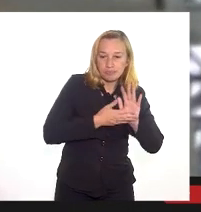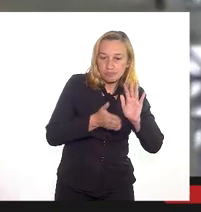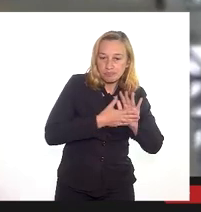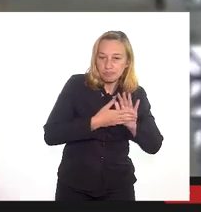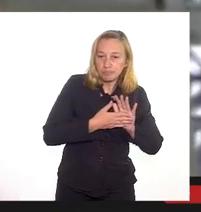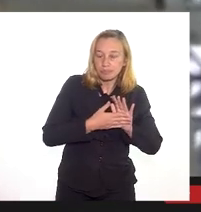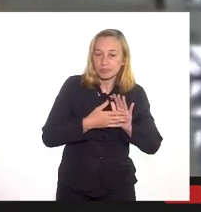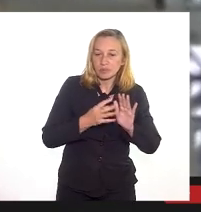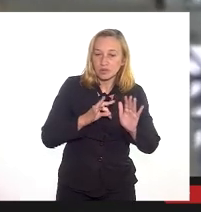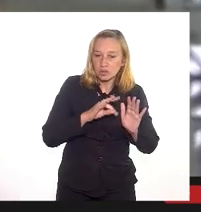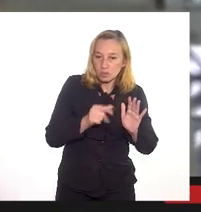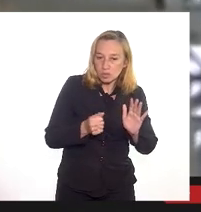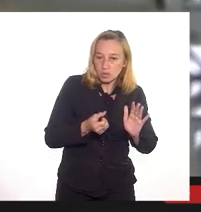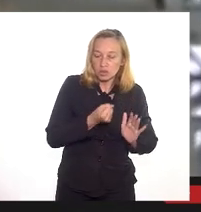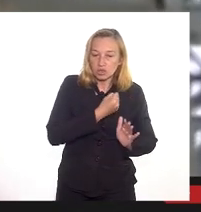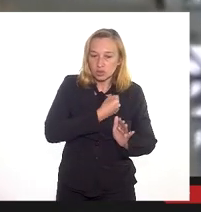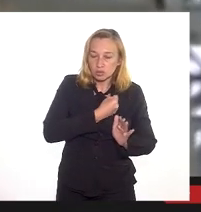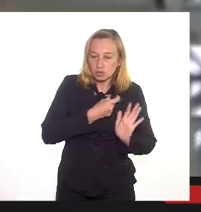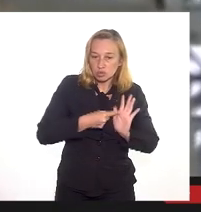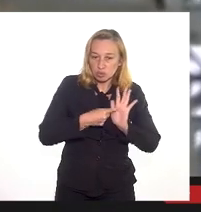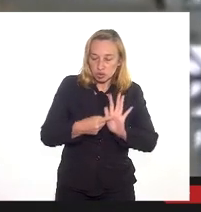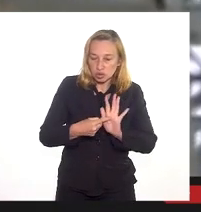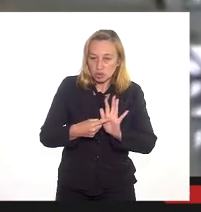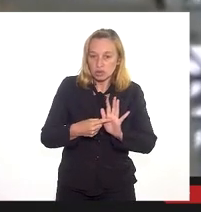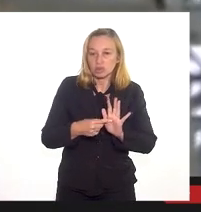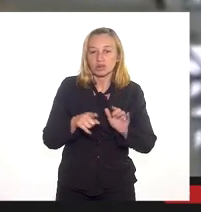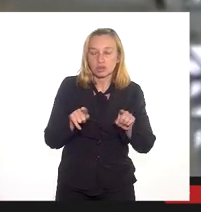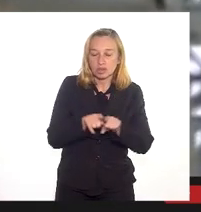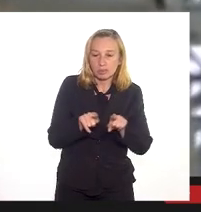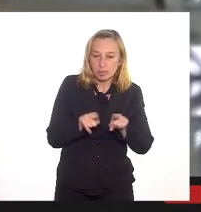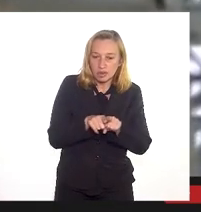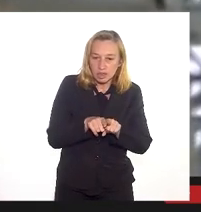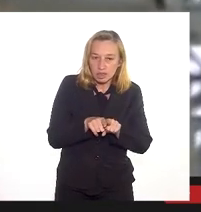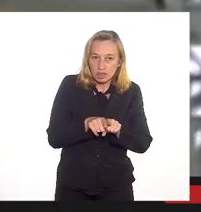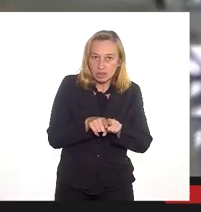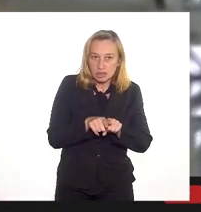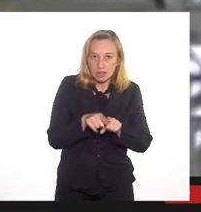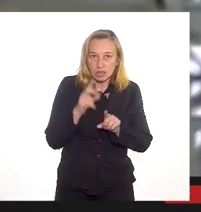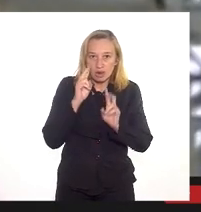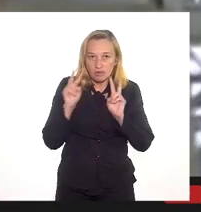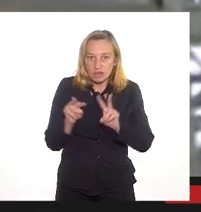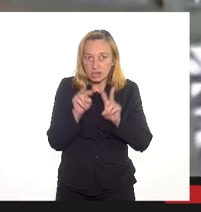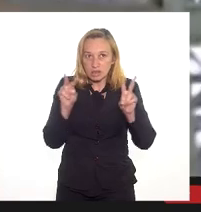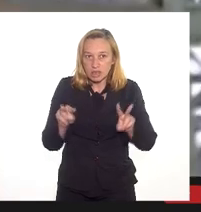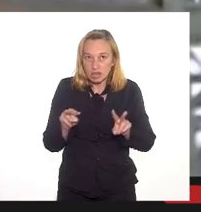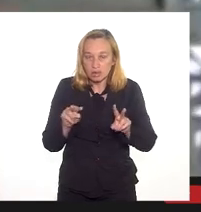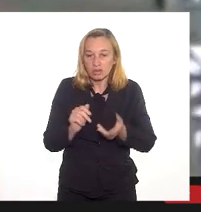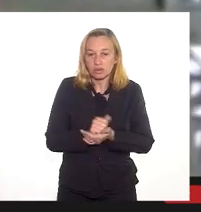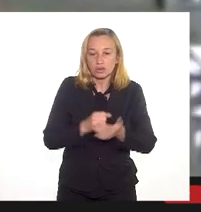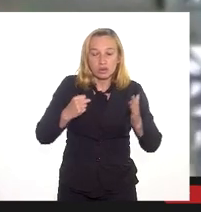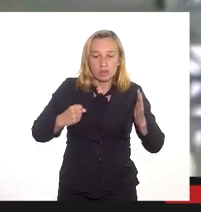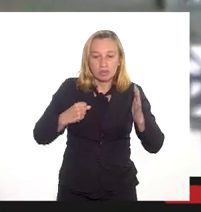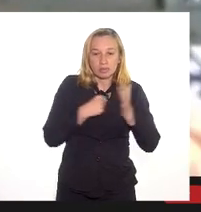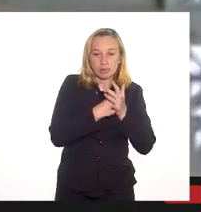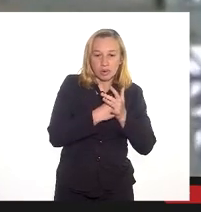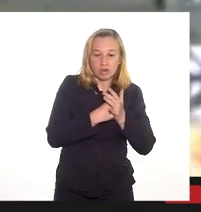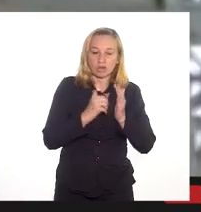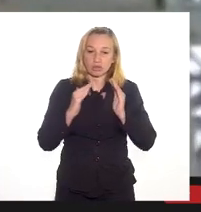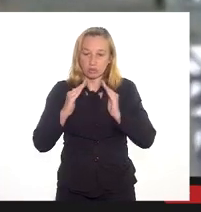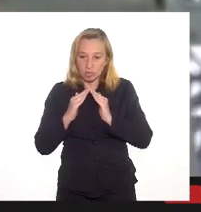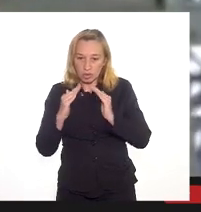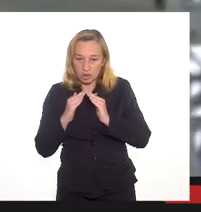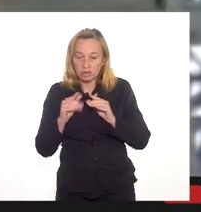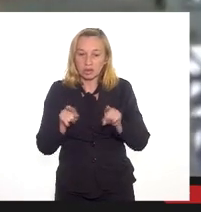levantamentos, eles levem em conta também o ponto de vista do impacto na moradia